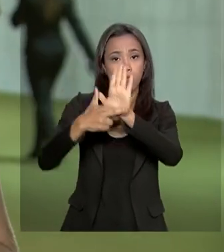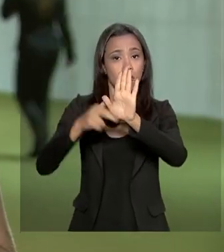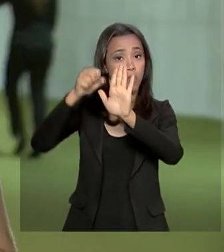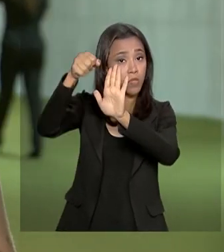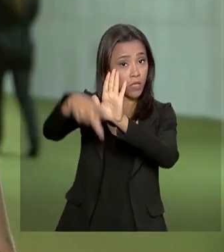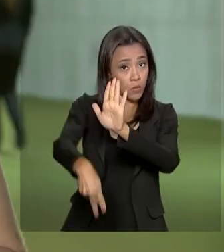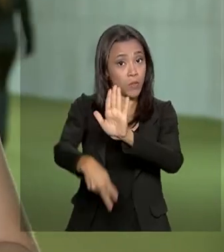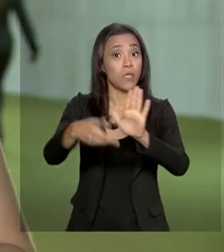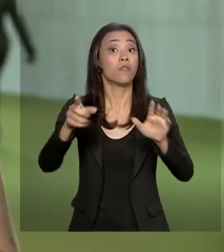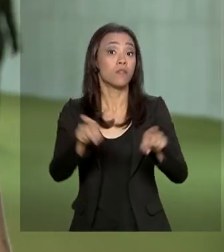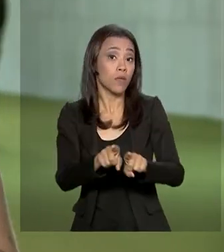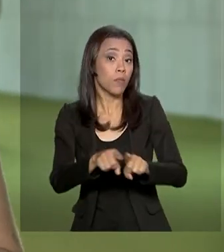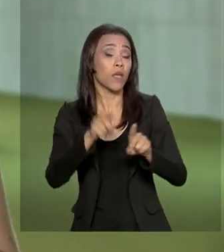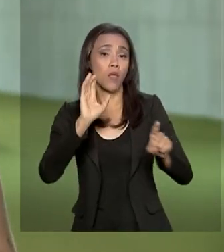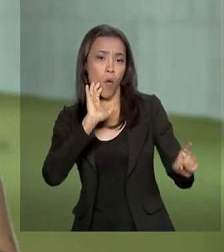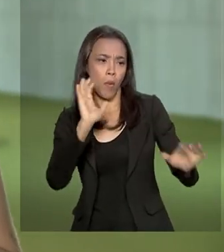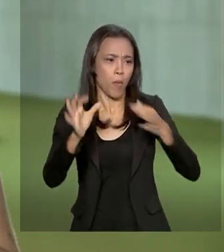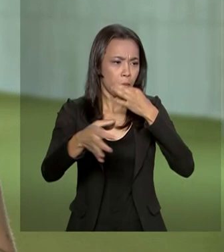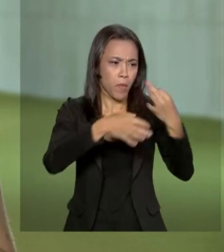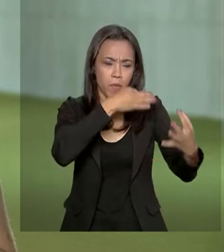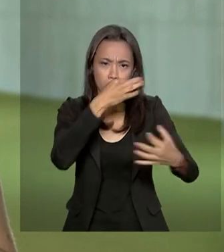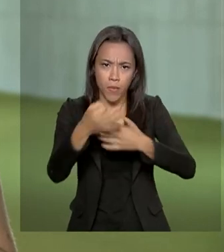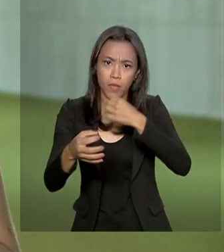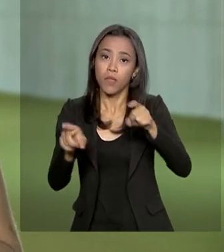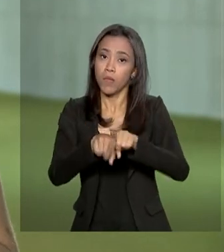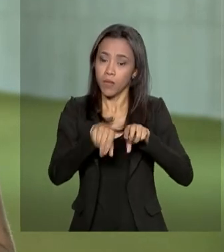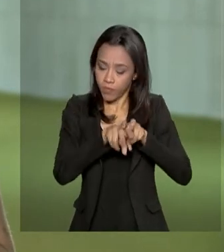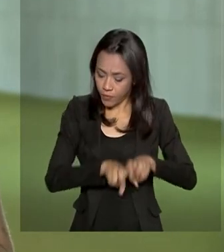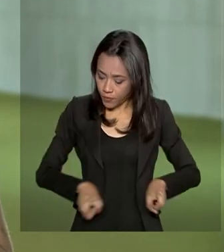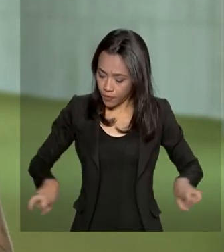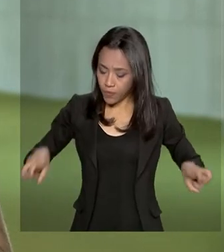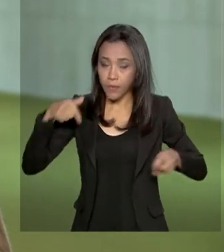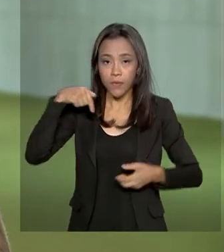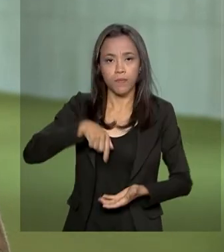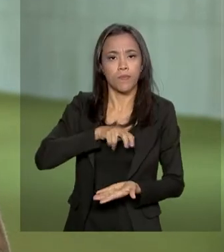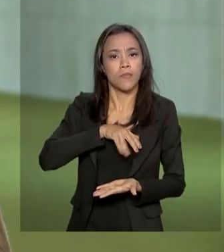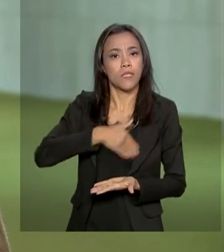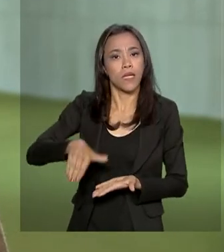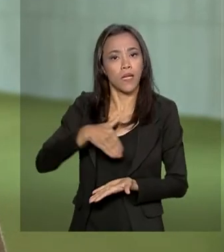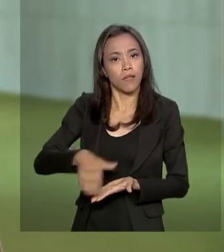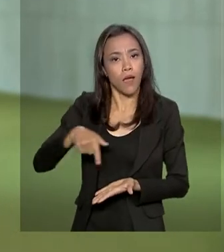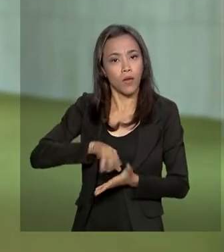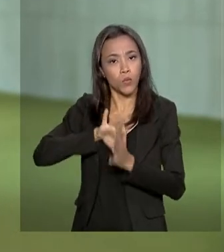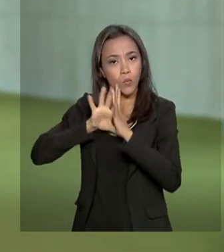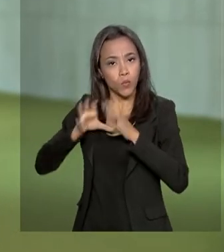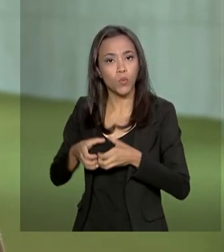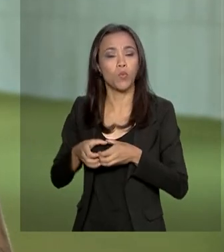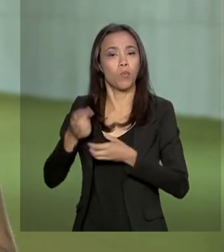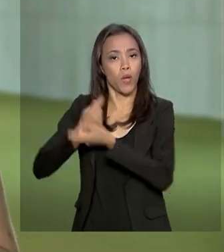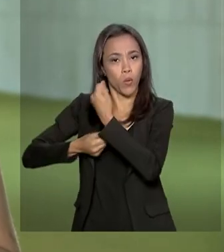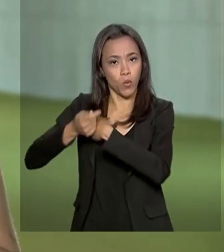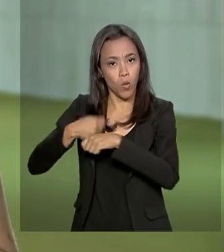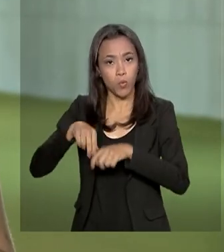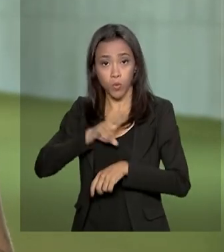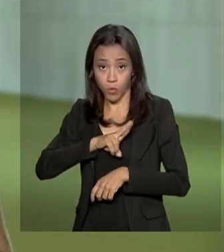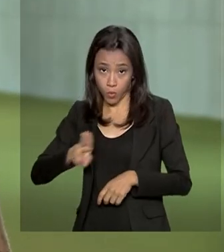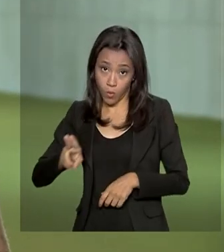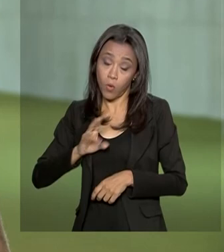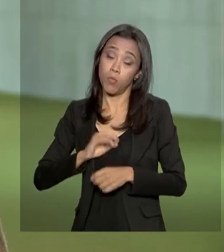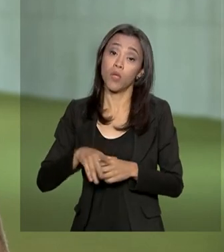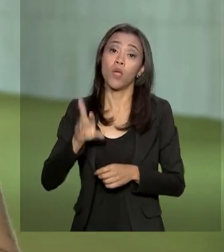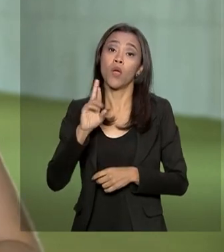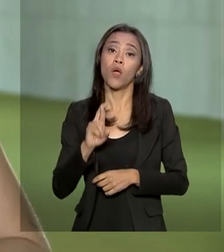serão ouvidos, entre outros nomes, os secretários integrantes aí da equipe econômica, Rogério Marinho e também